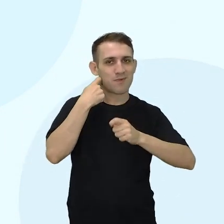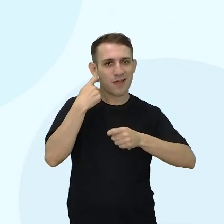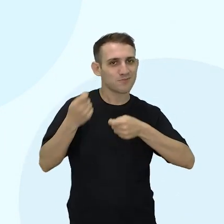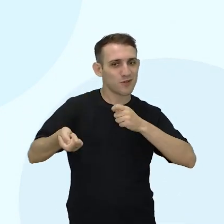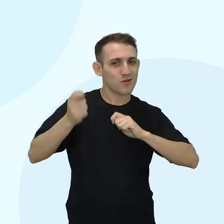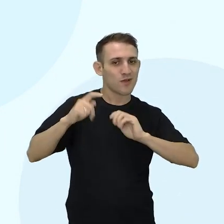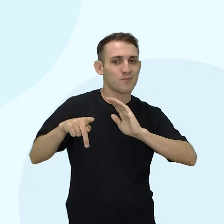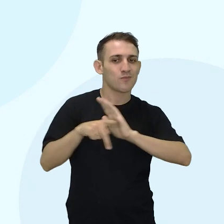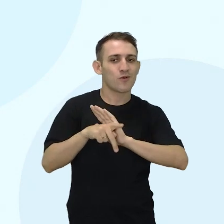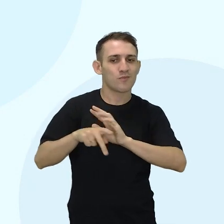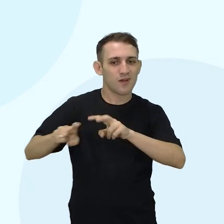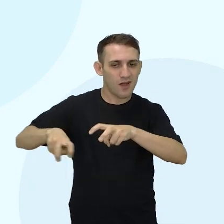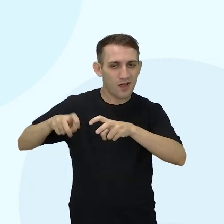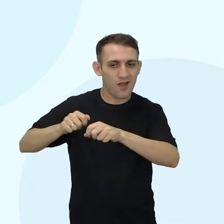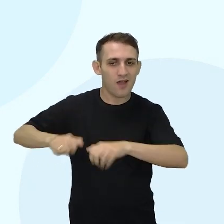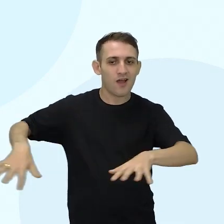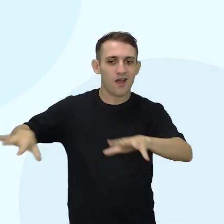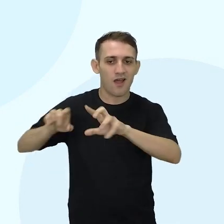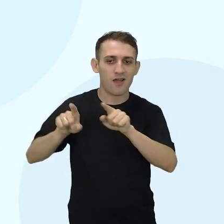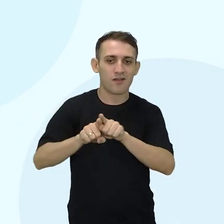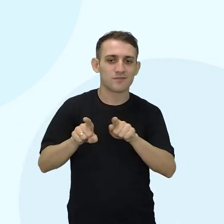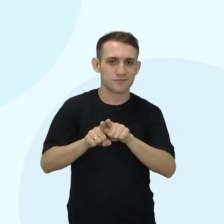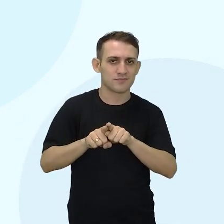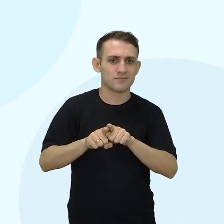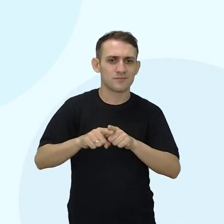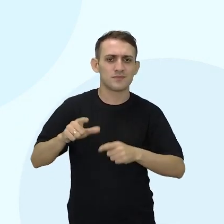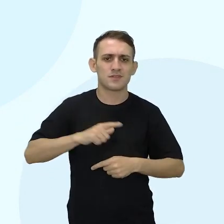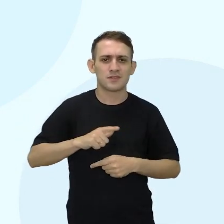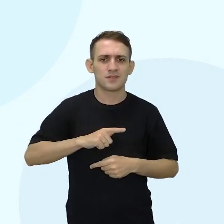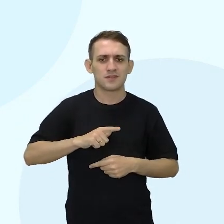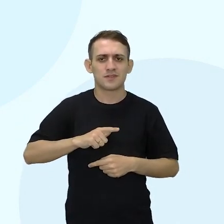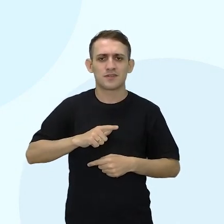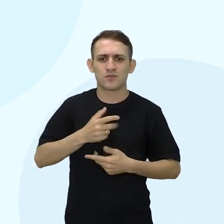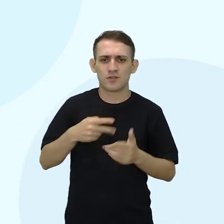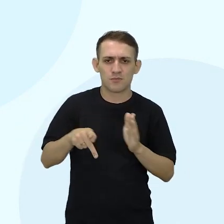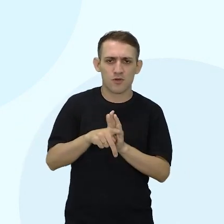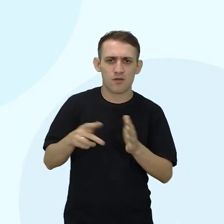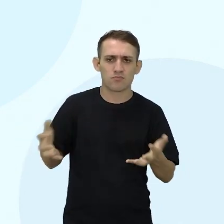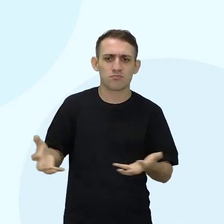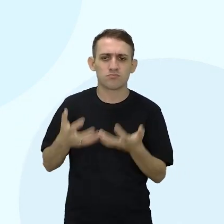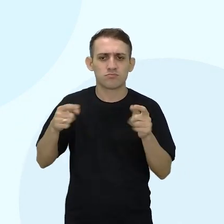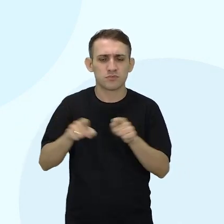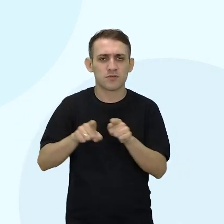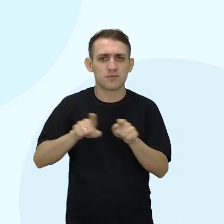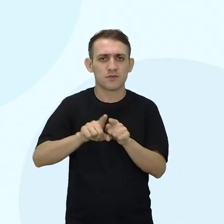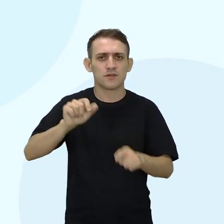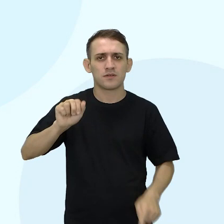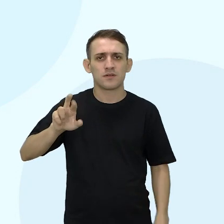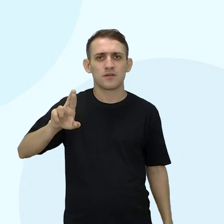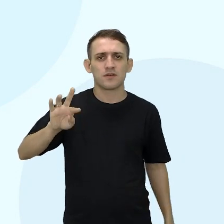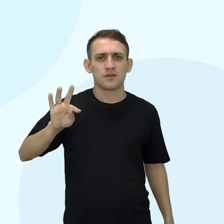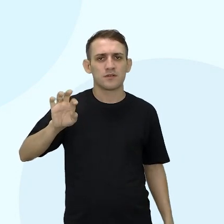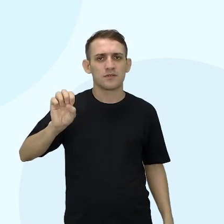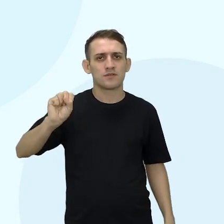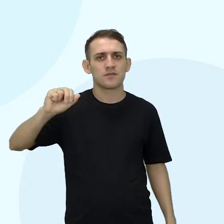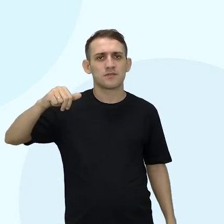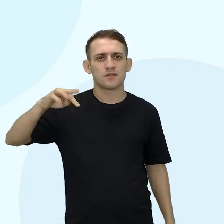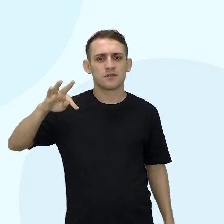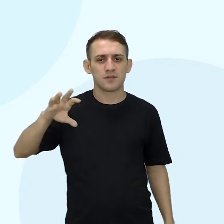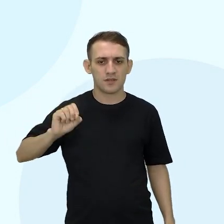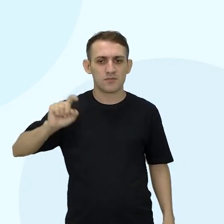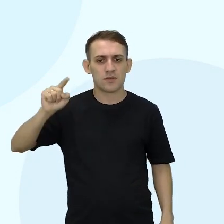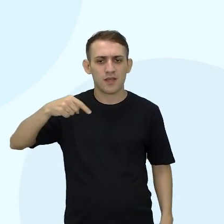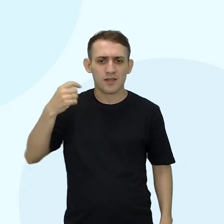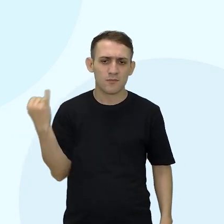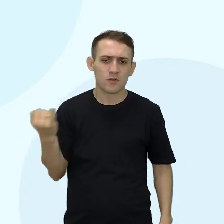a agricultura, o extrativismo vegetal e o artesanato. E algo que é